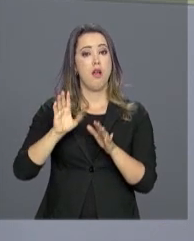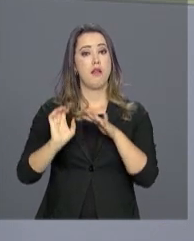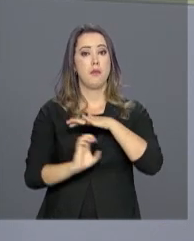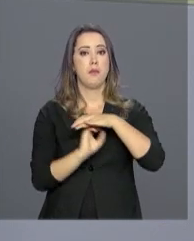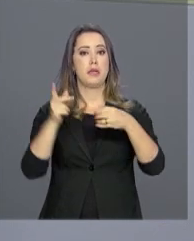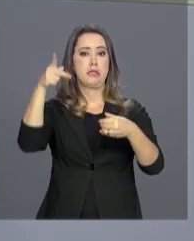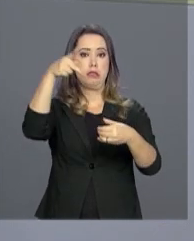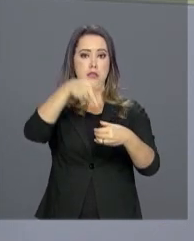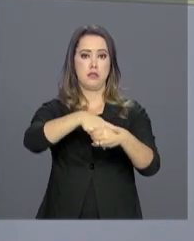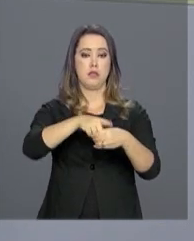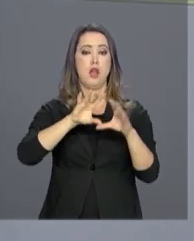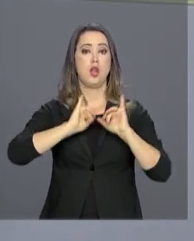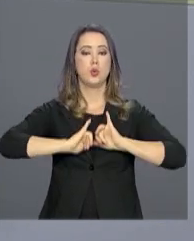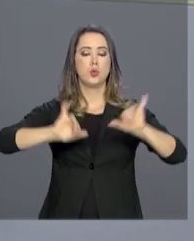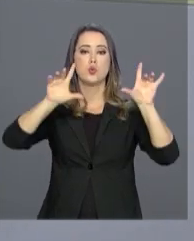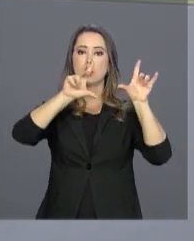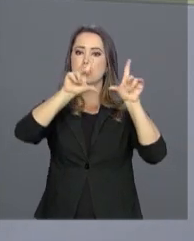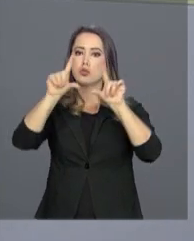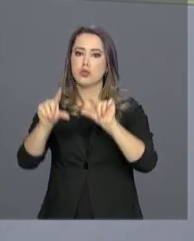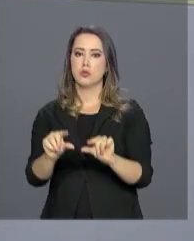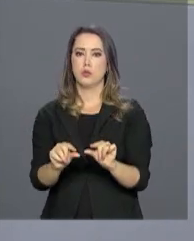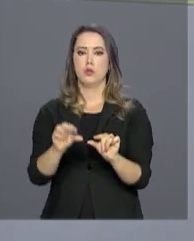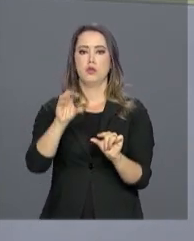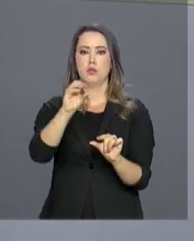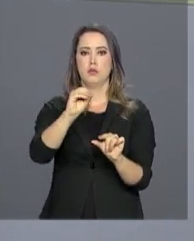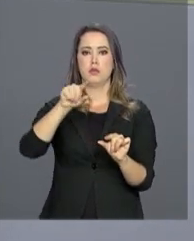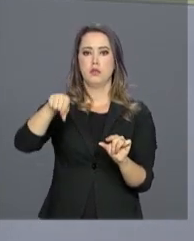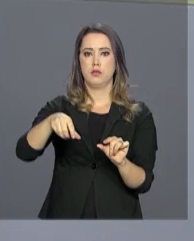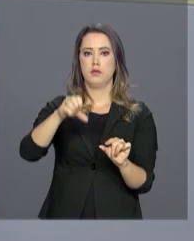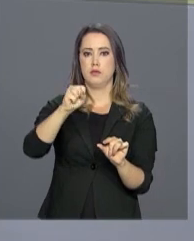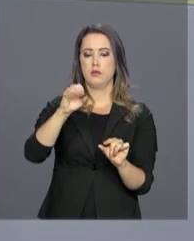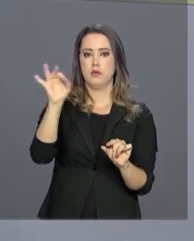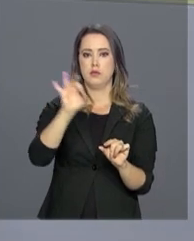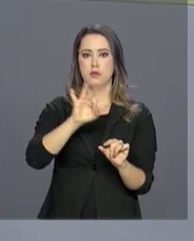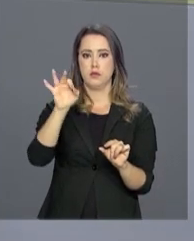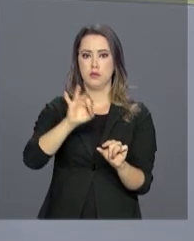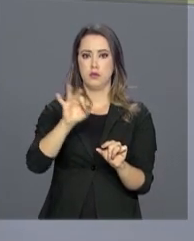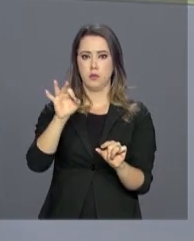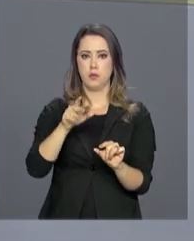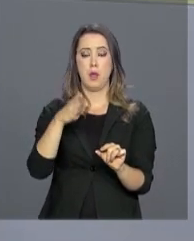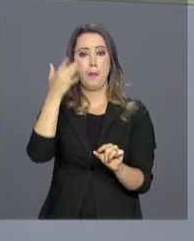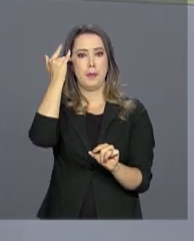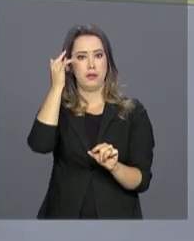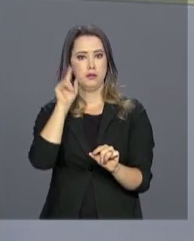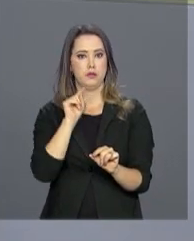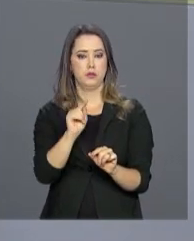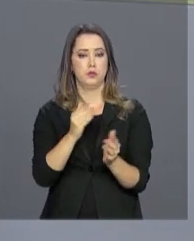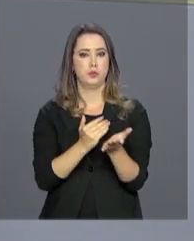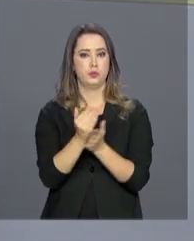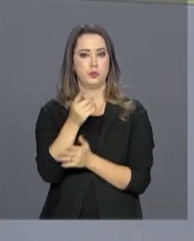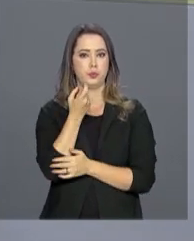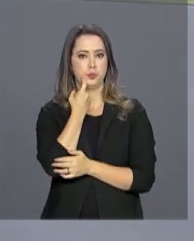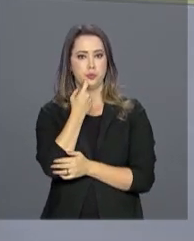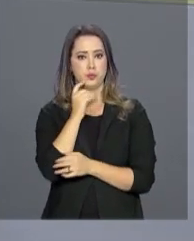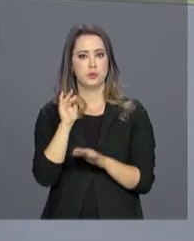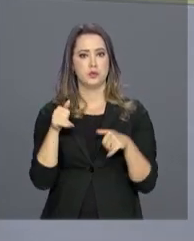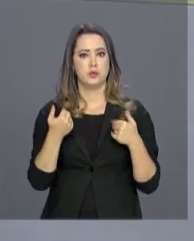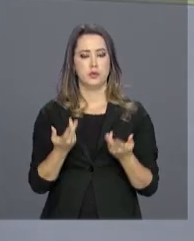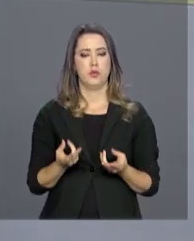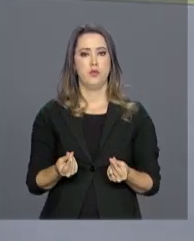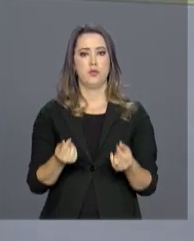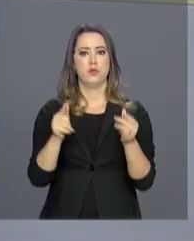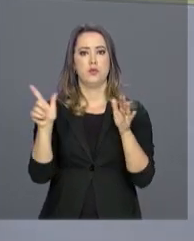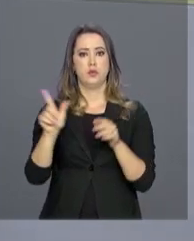anunciou a redução em 0,98% no preço da gasolina nas refinarias a partir de amanhã, sexta-feira. Com isso,